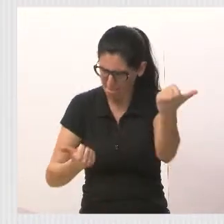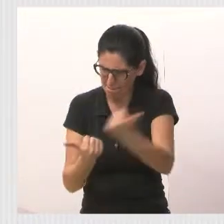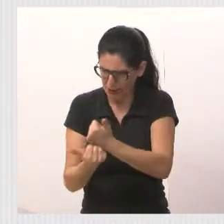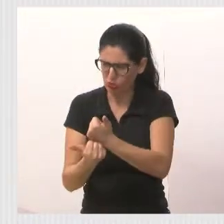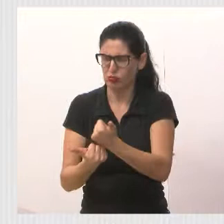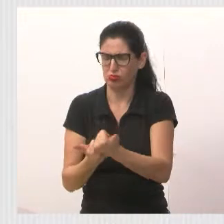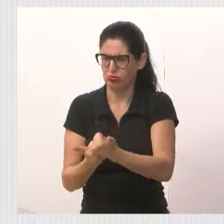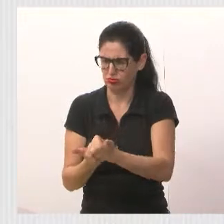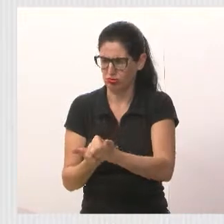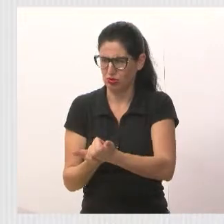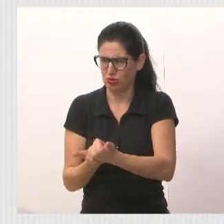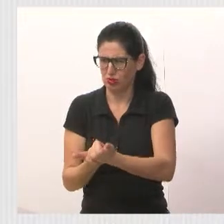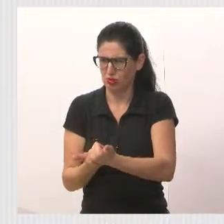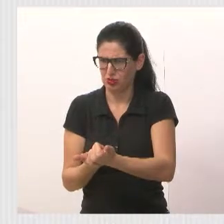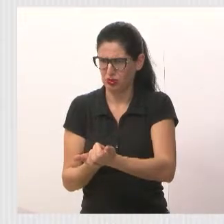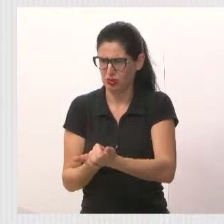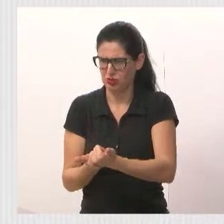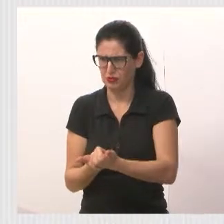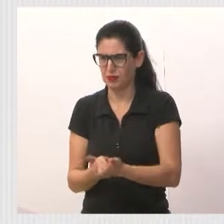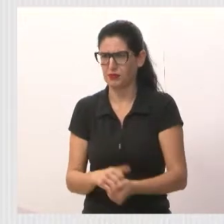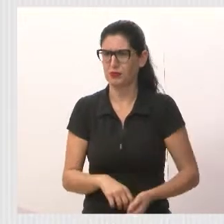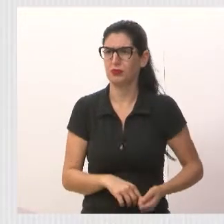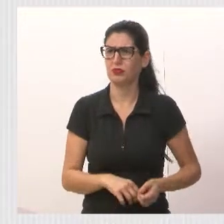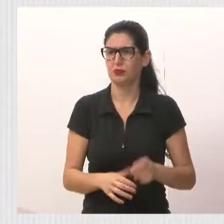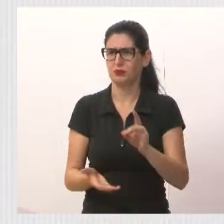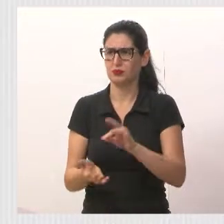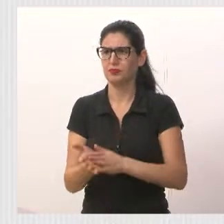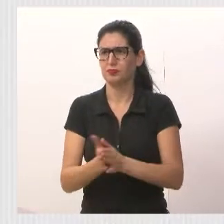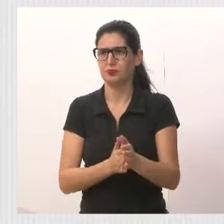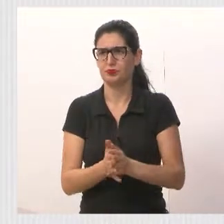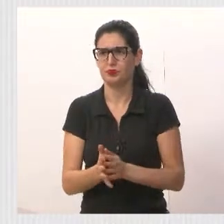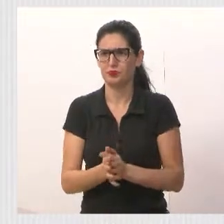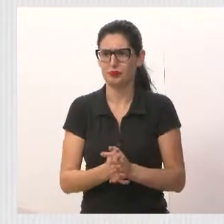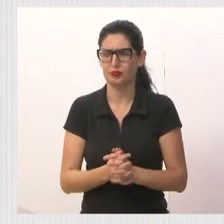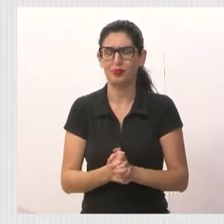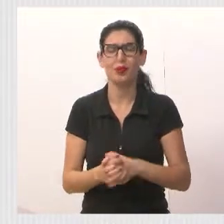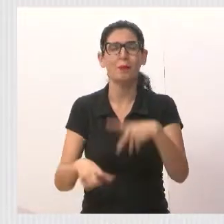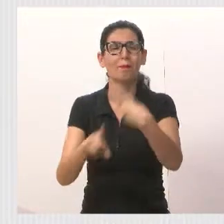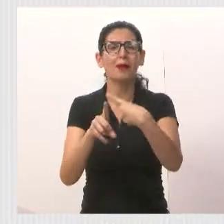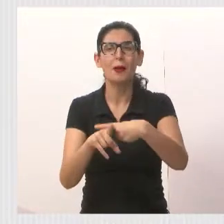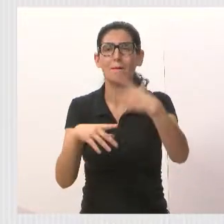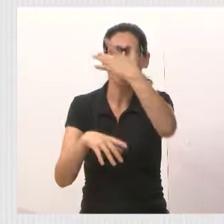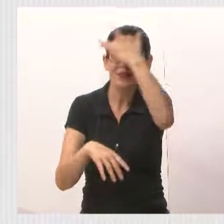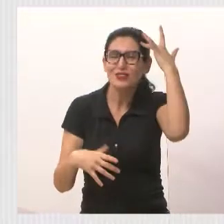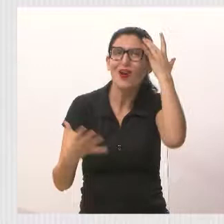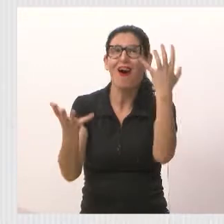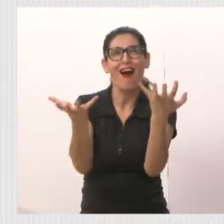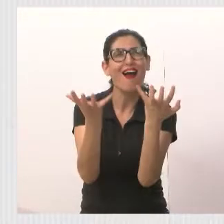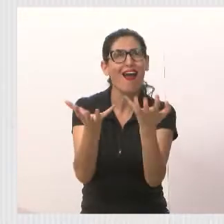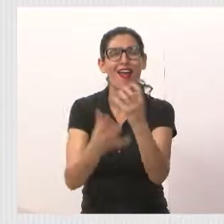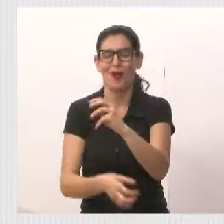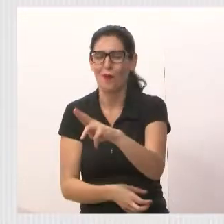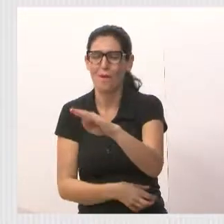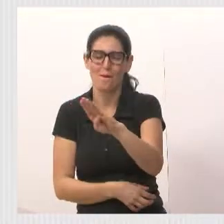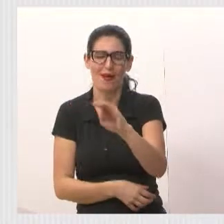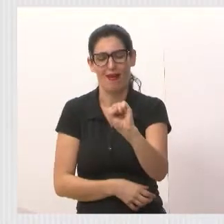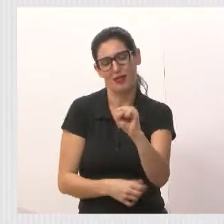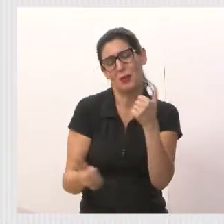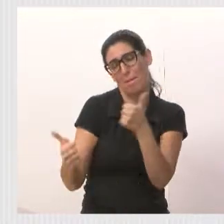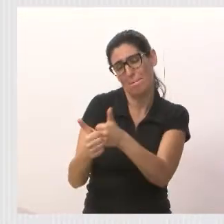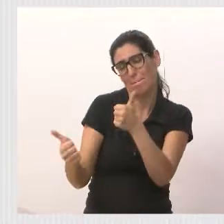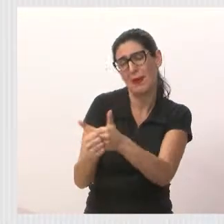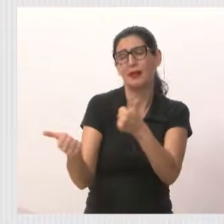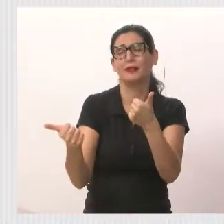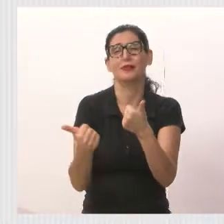merece, nas que existem. Então, porque o sonho de todo mundo é ter uma UBS na porta da sua casa, com médico,